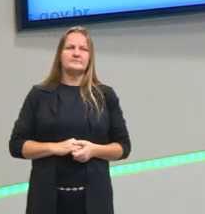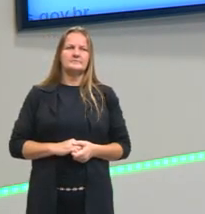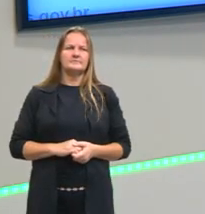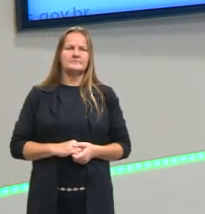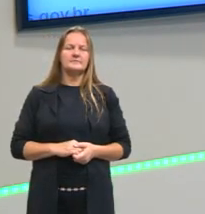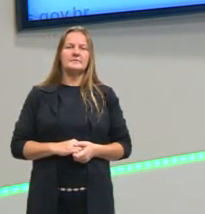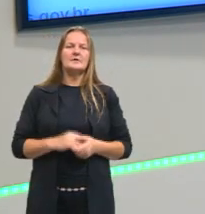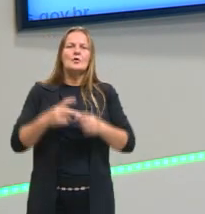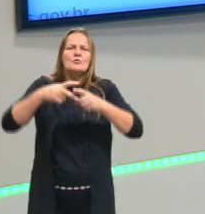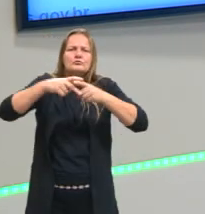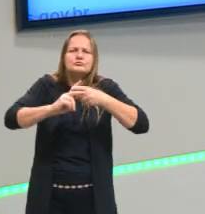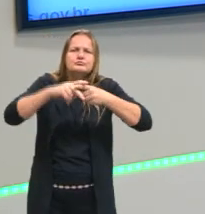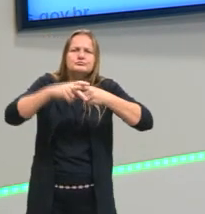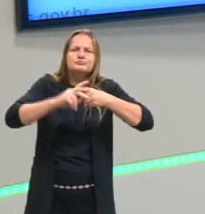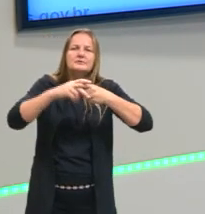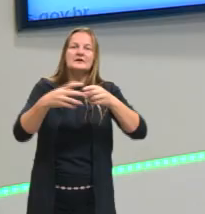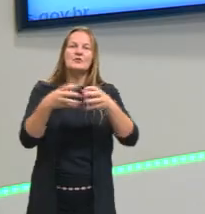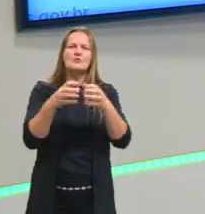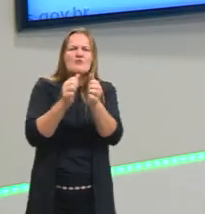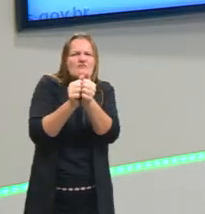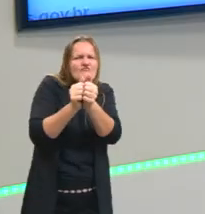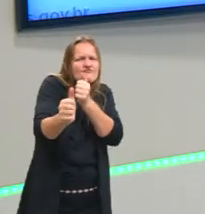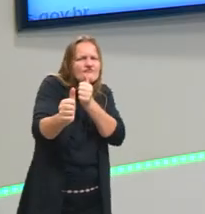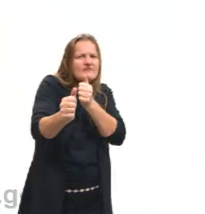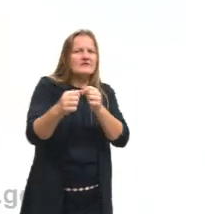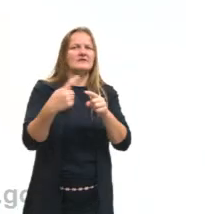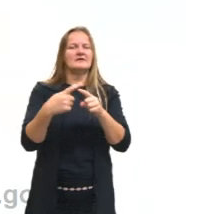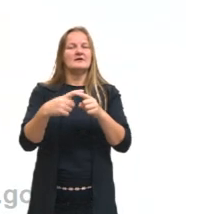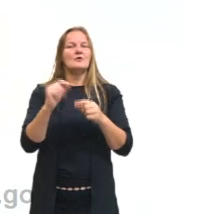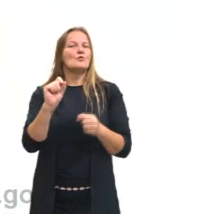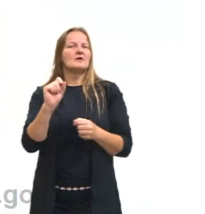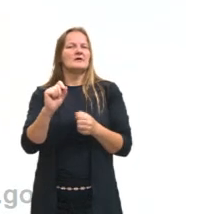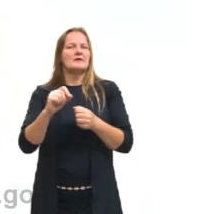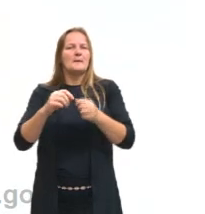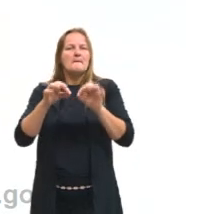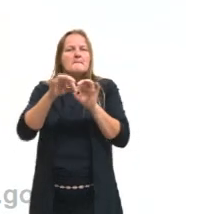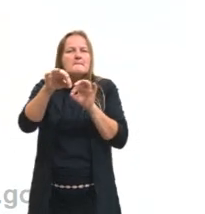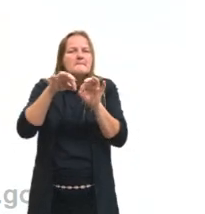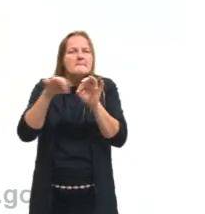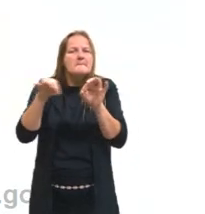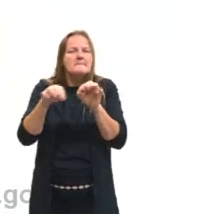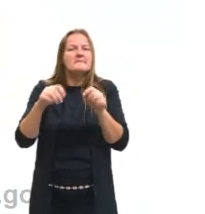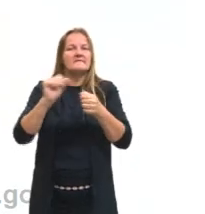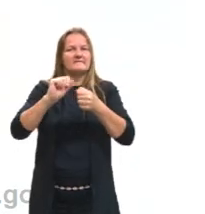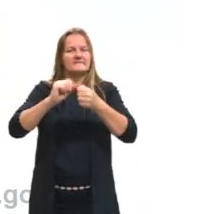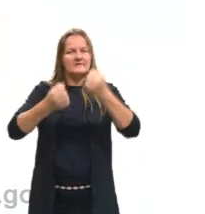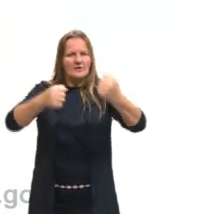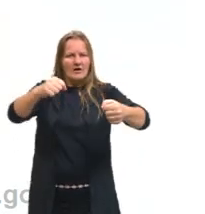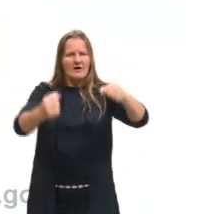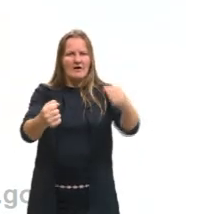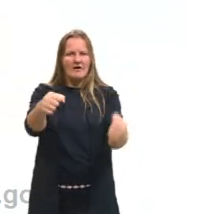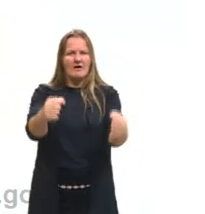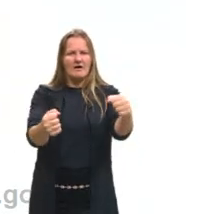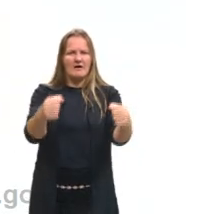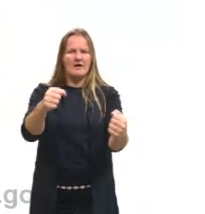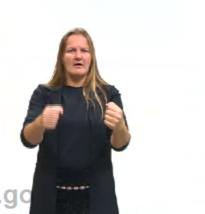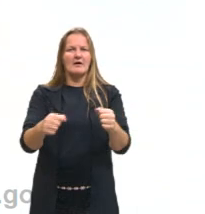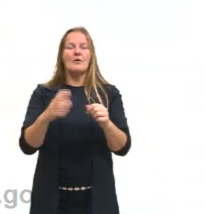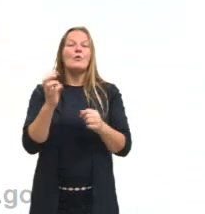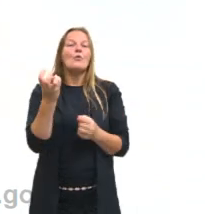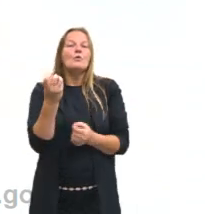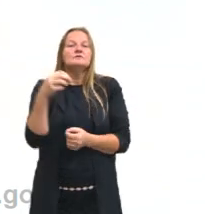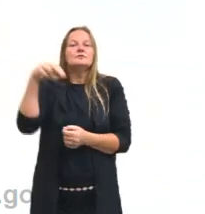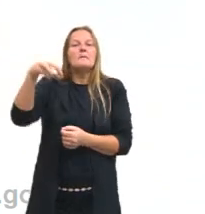o mecânico de uma equipe de corrida necessita que as seguintes medidas realizadas em um carro sejam obtidas em metros.